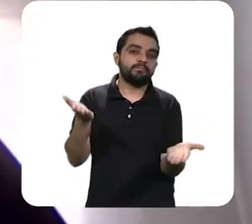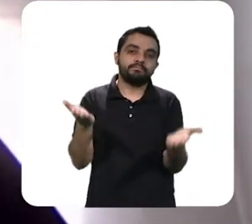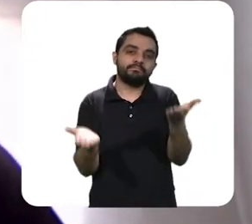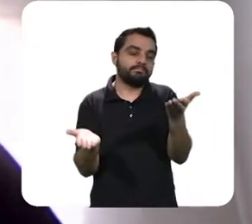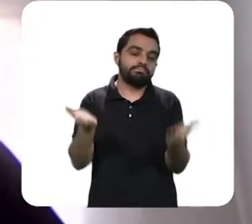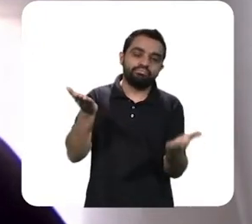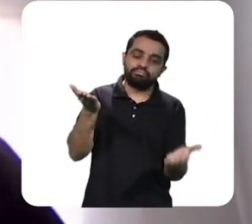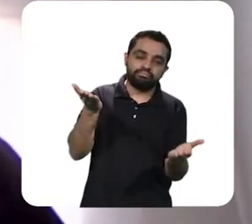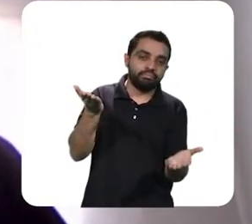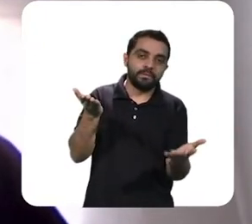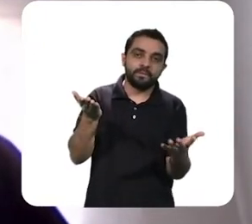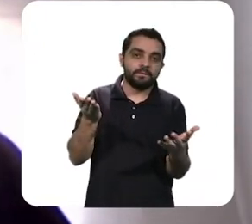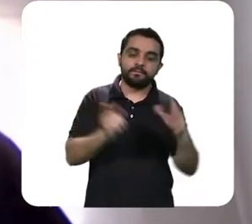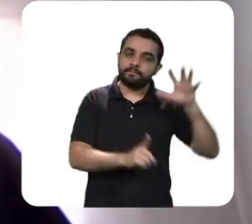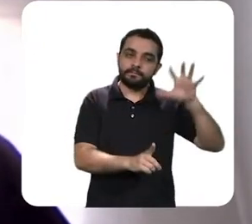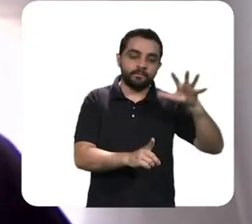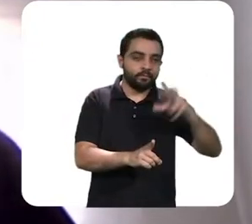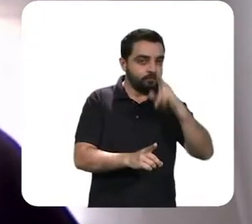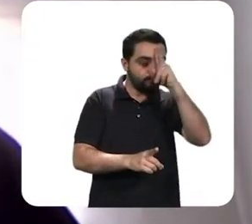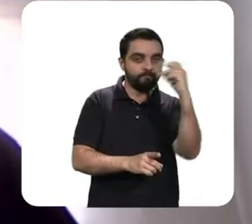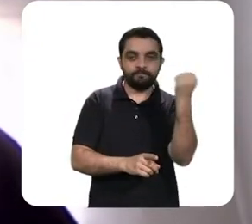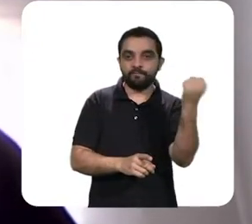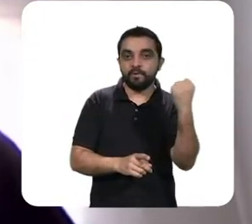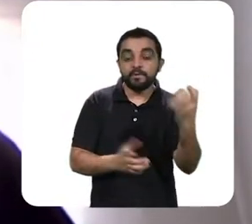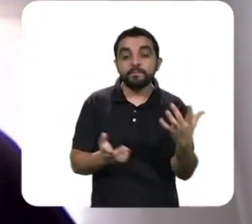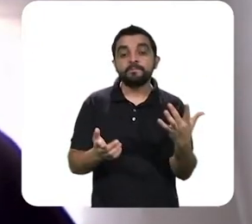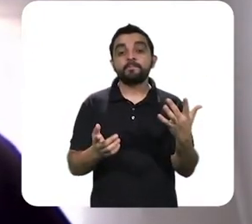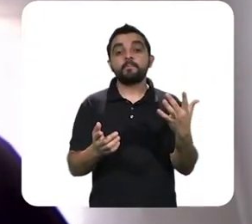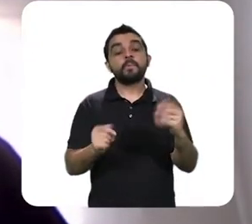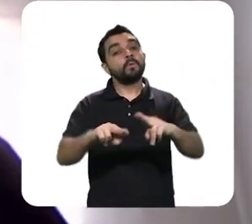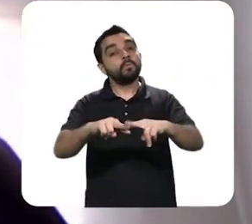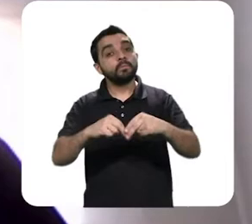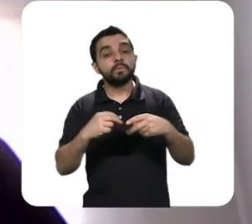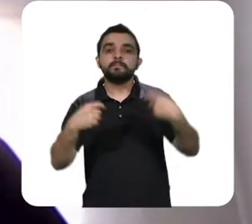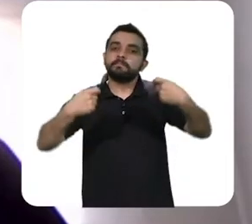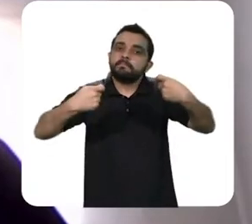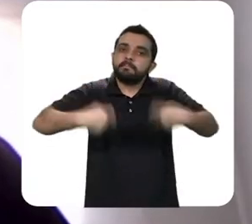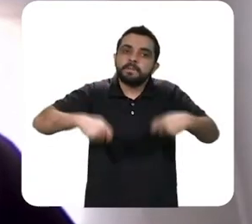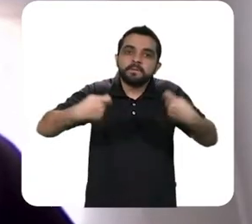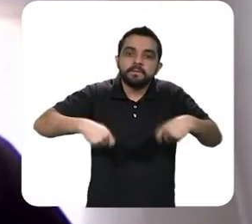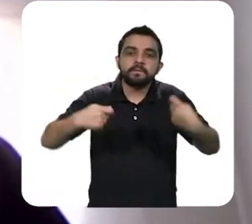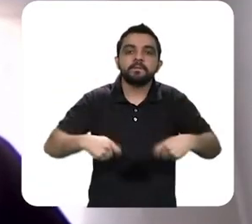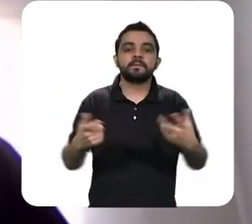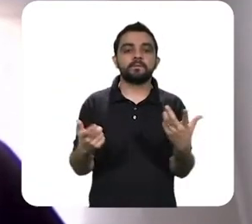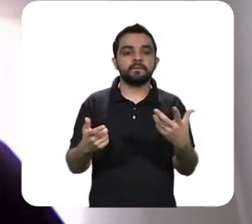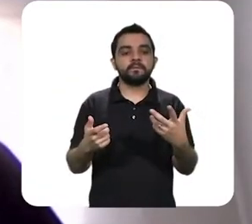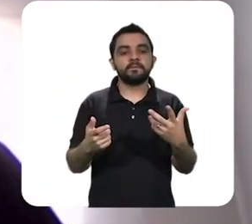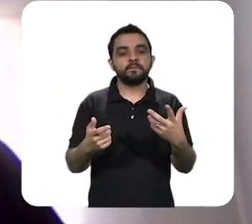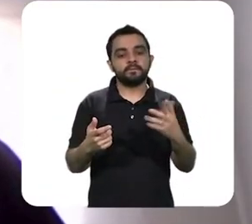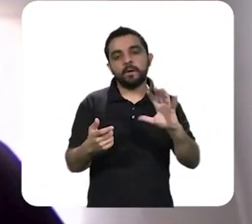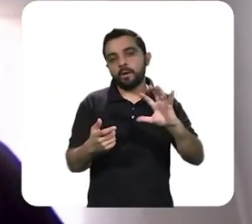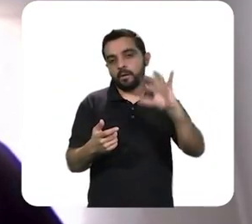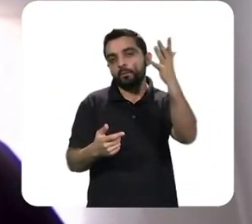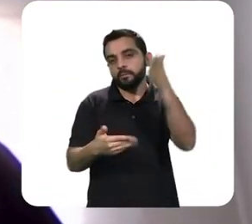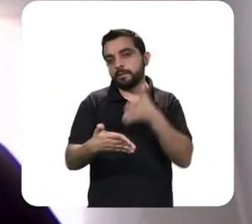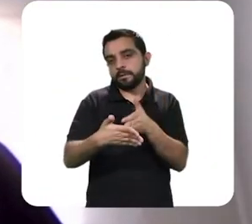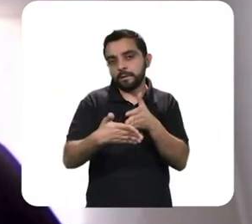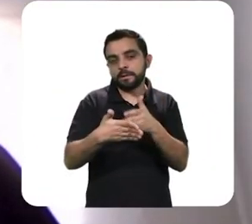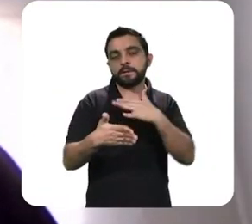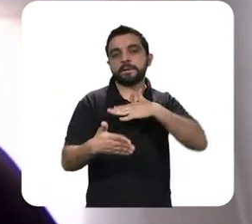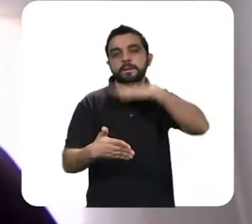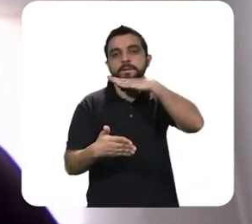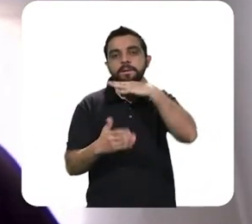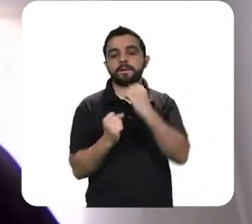para contrabalançar todo esse impacto, né. Então, necessariamente, a gente deve ter